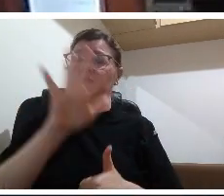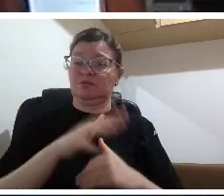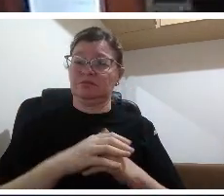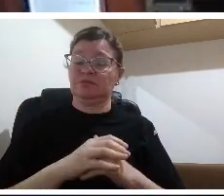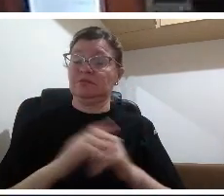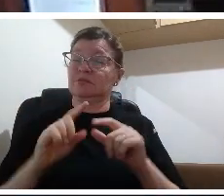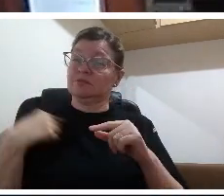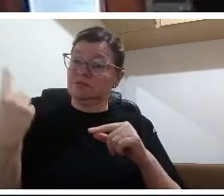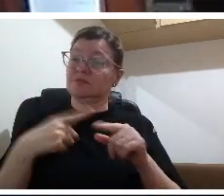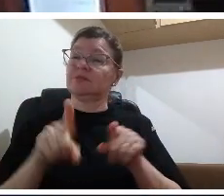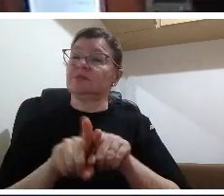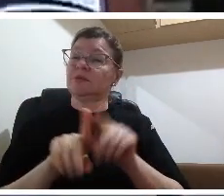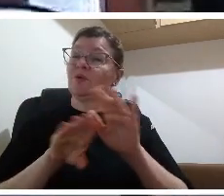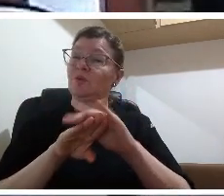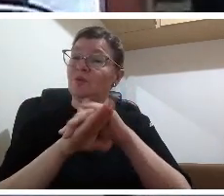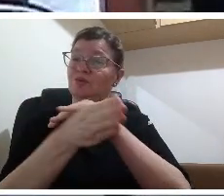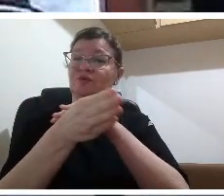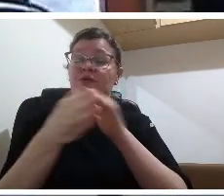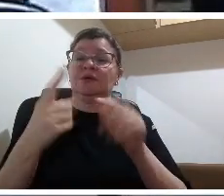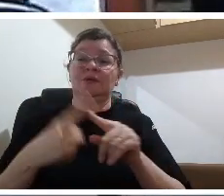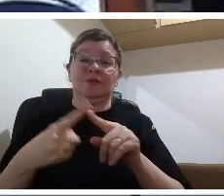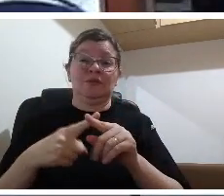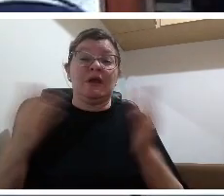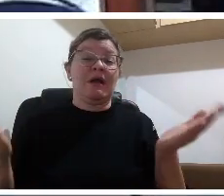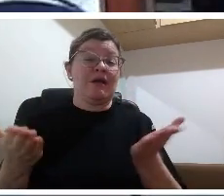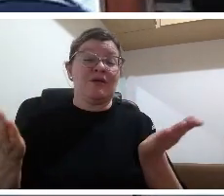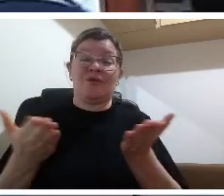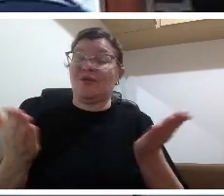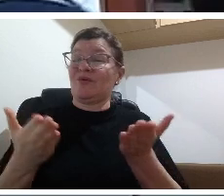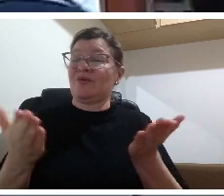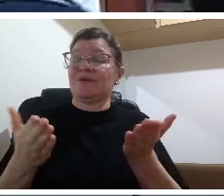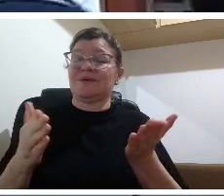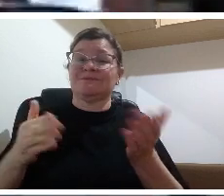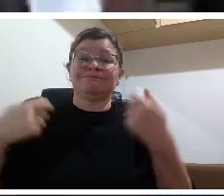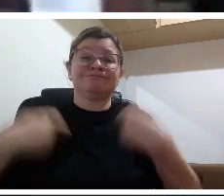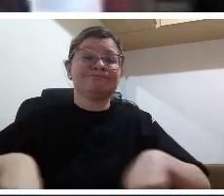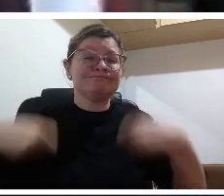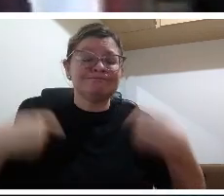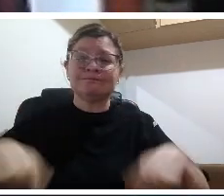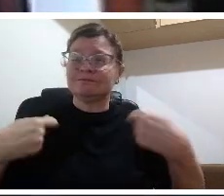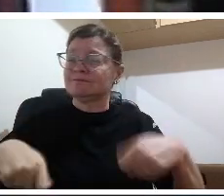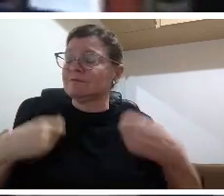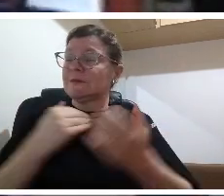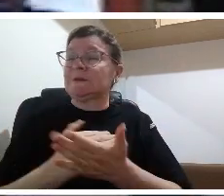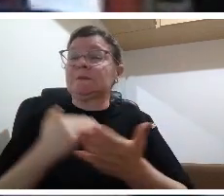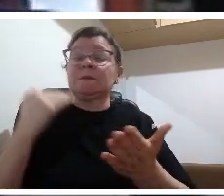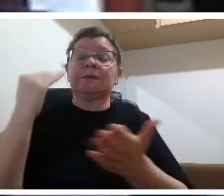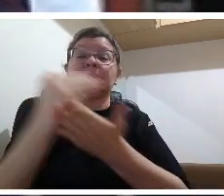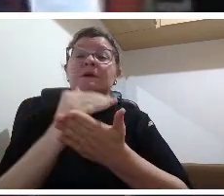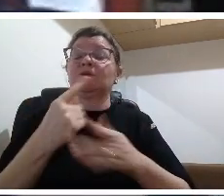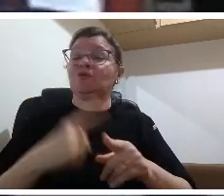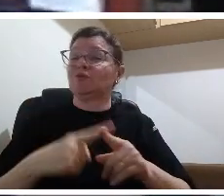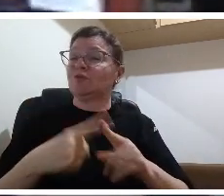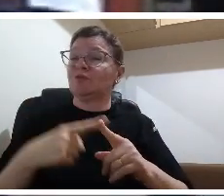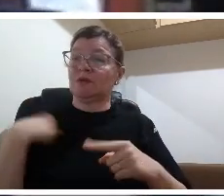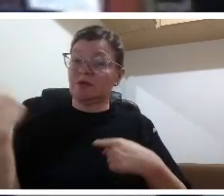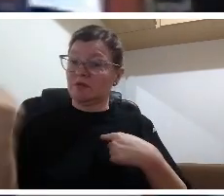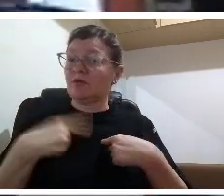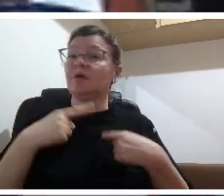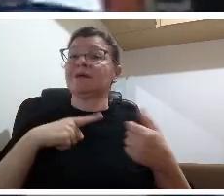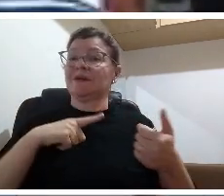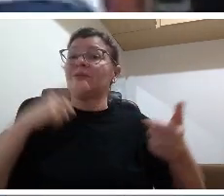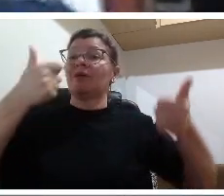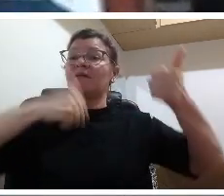as nossas atividades ser avaliado é muito complicado